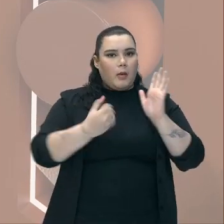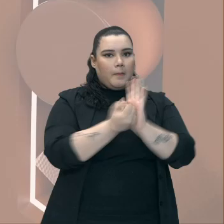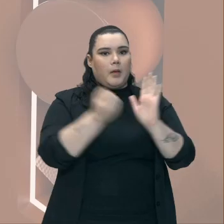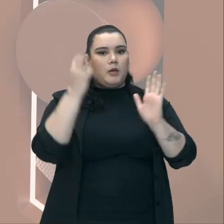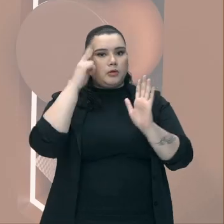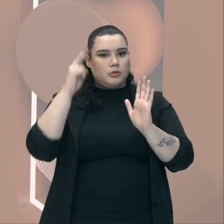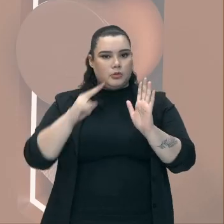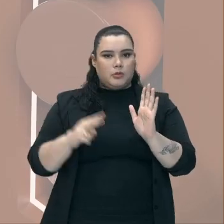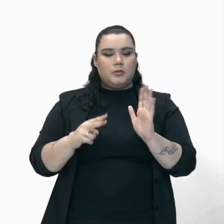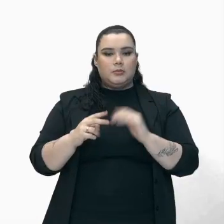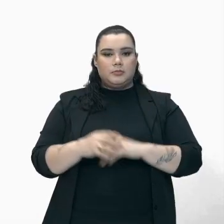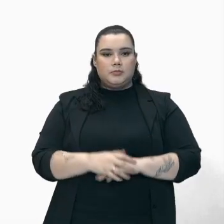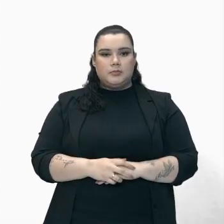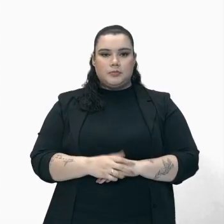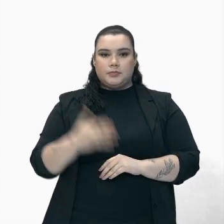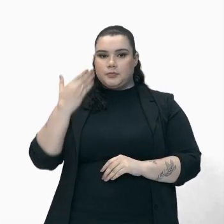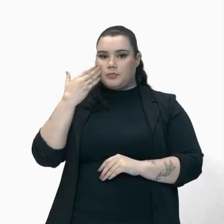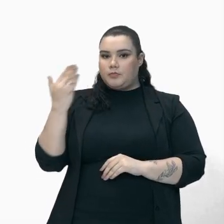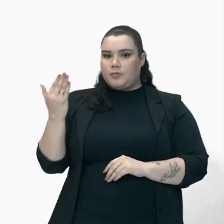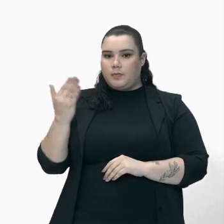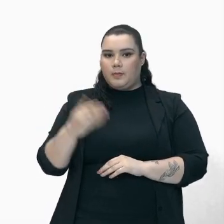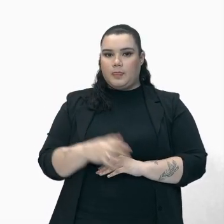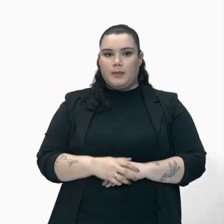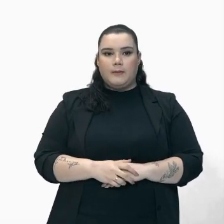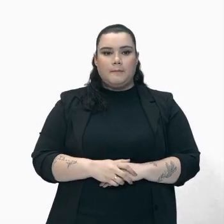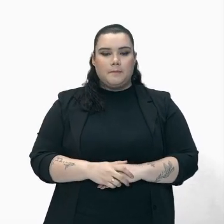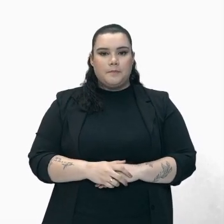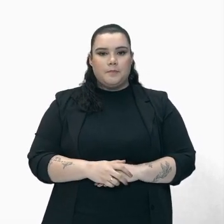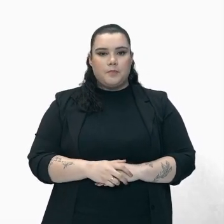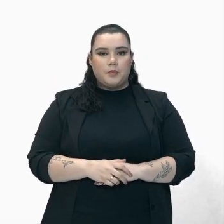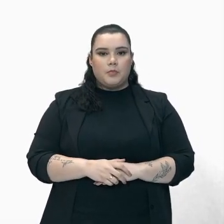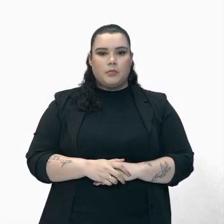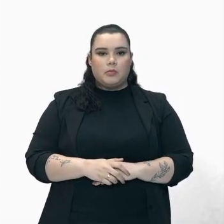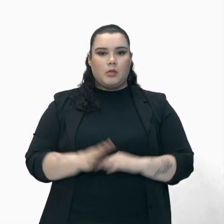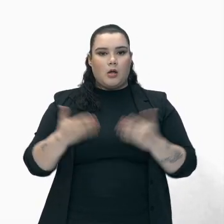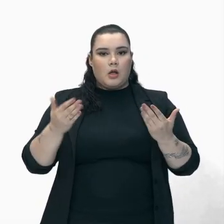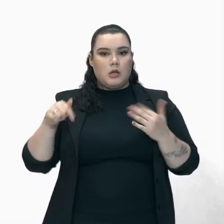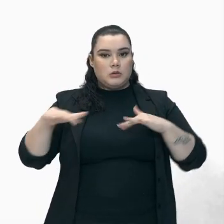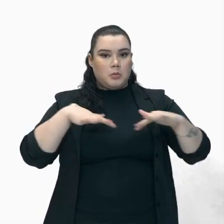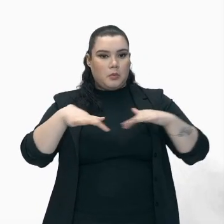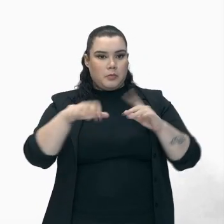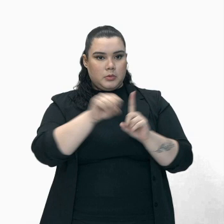nomenclatura Vamos ao texto Vamos lá galera Vamos entender Esse movimento